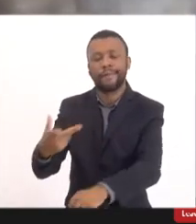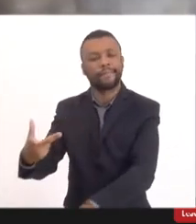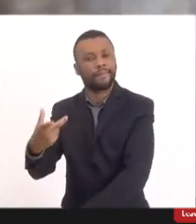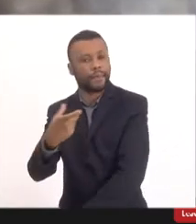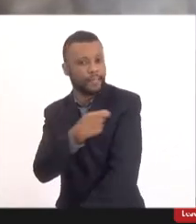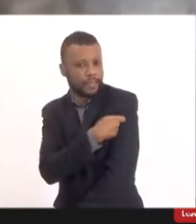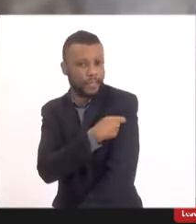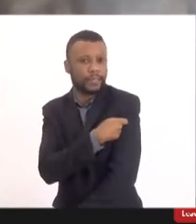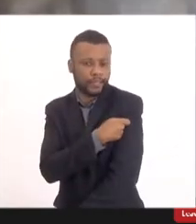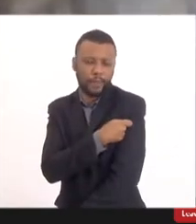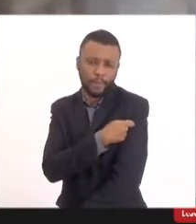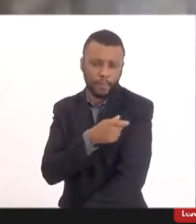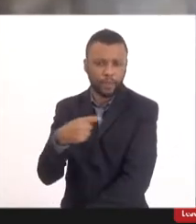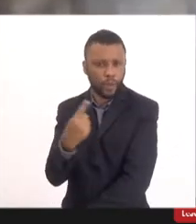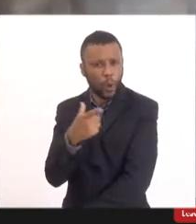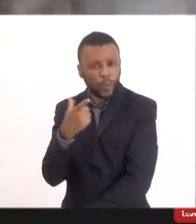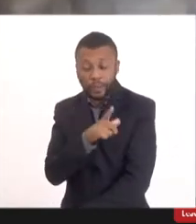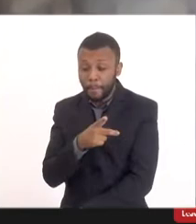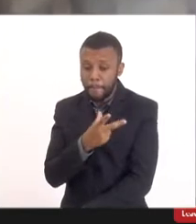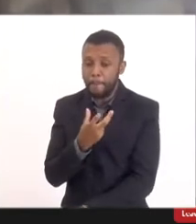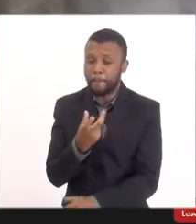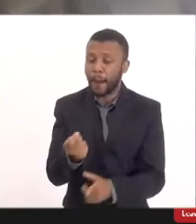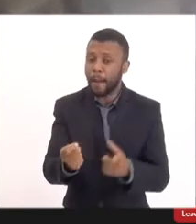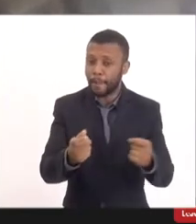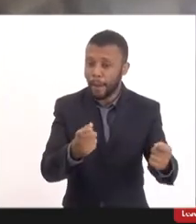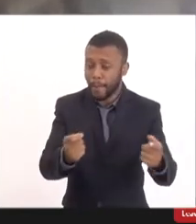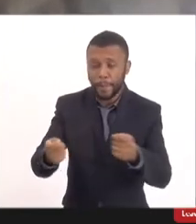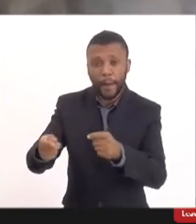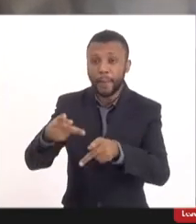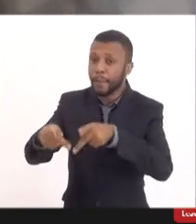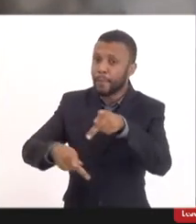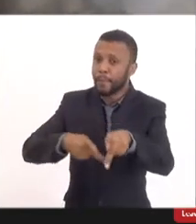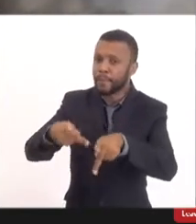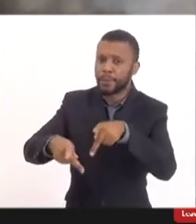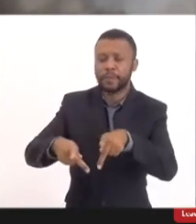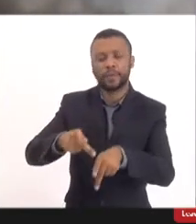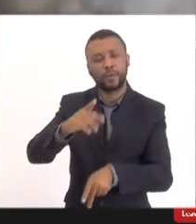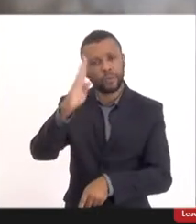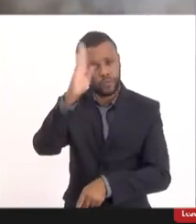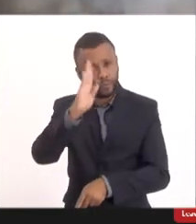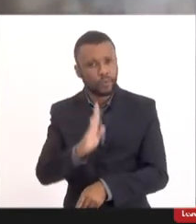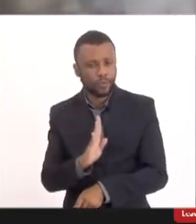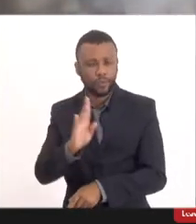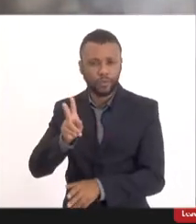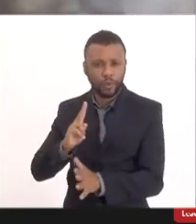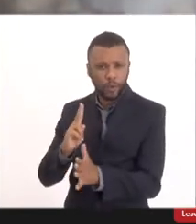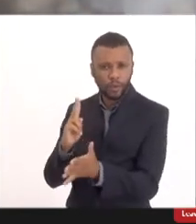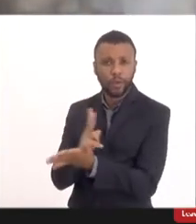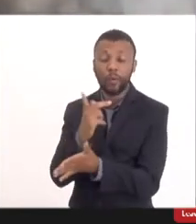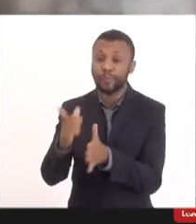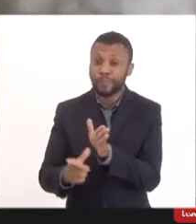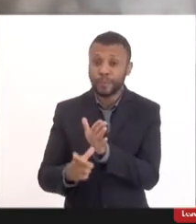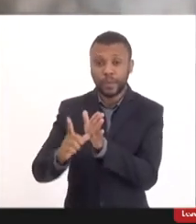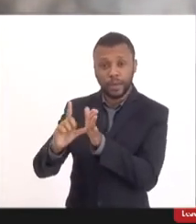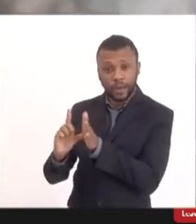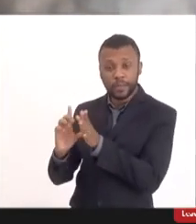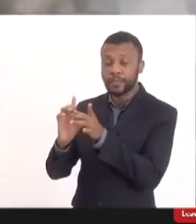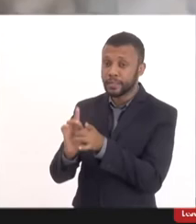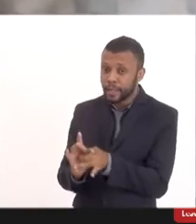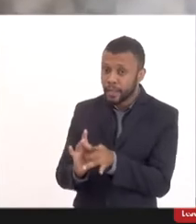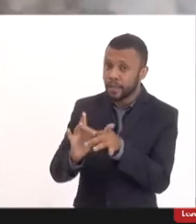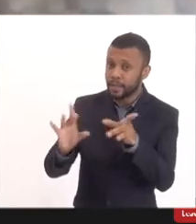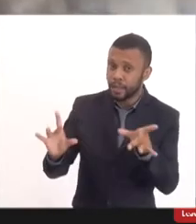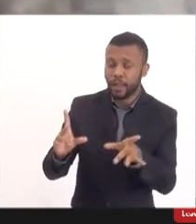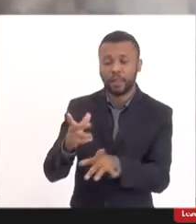ser aplicada na população do Brasil. Isso aconteceu previamente, antes da liberação do uso das